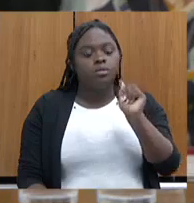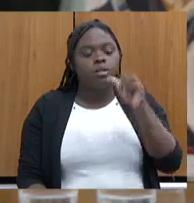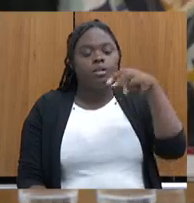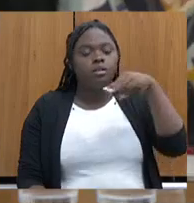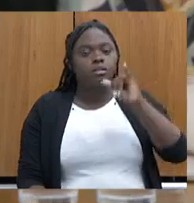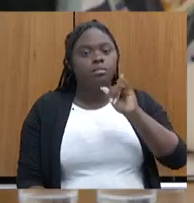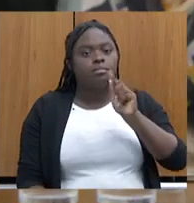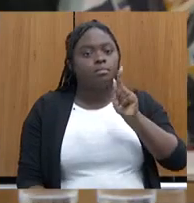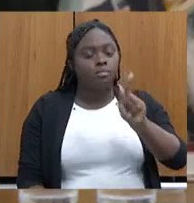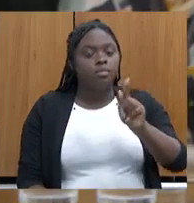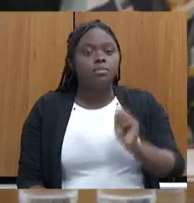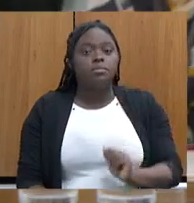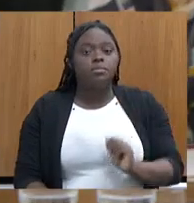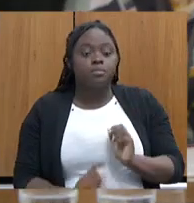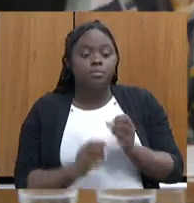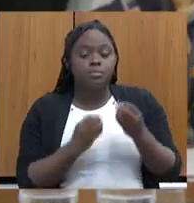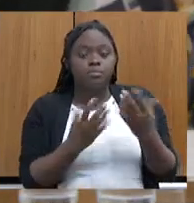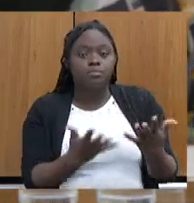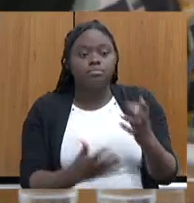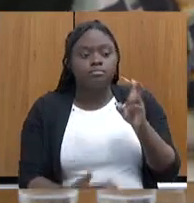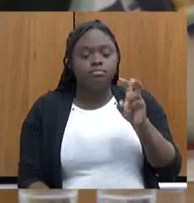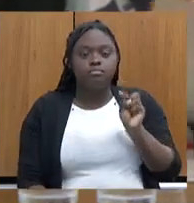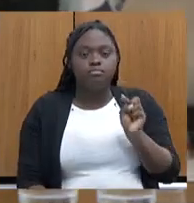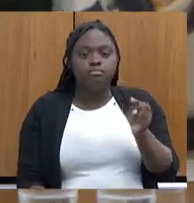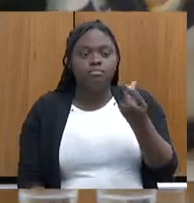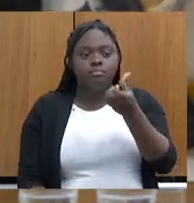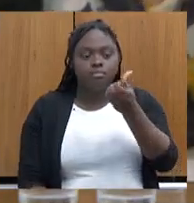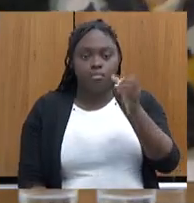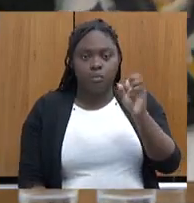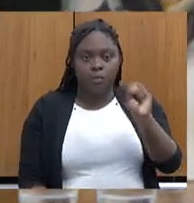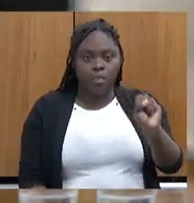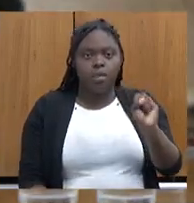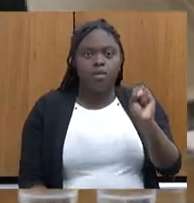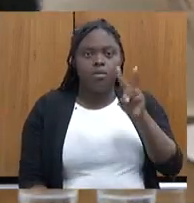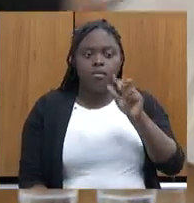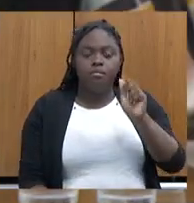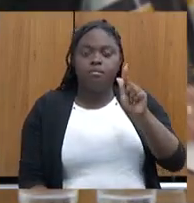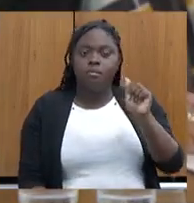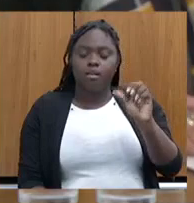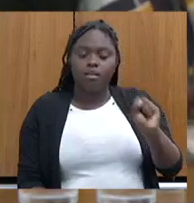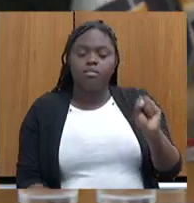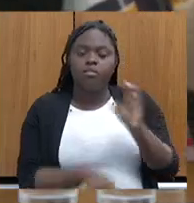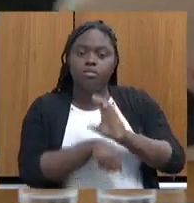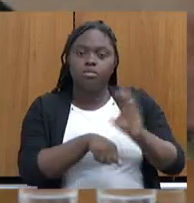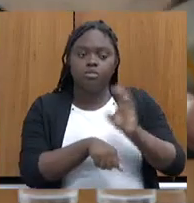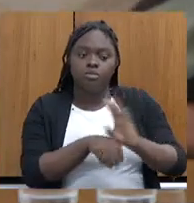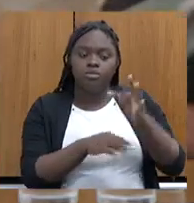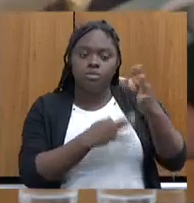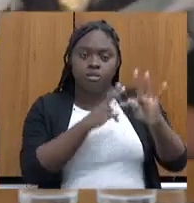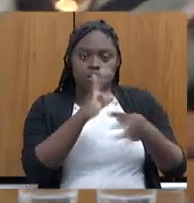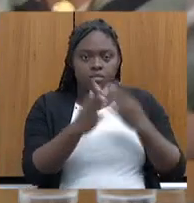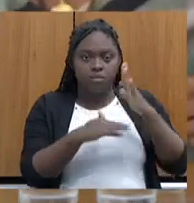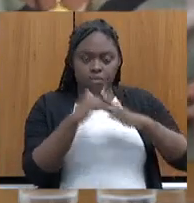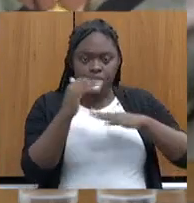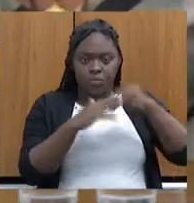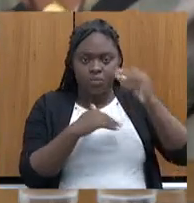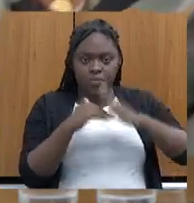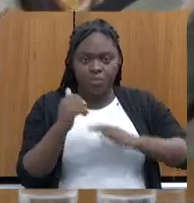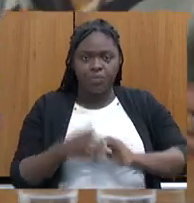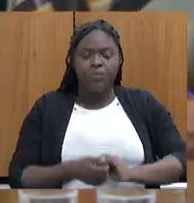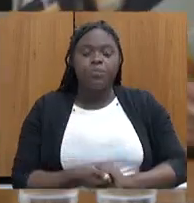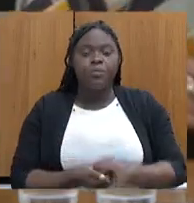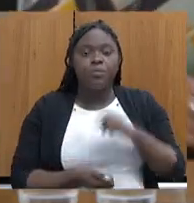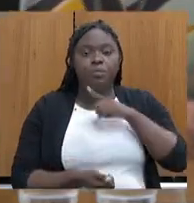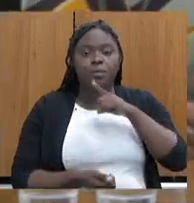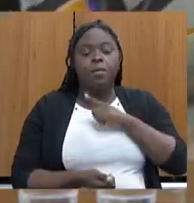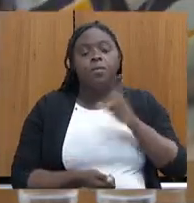.068 vagas em cursos técnicos e profissionalizantes. Por favor. favor. Temos Minas